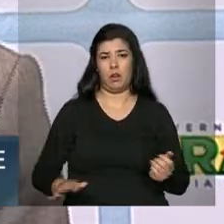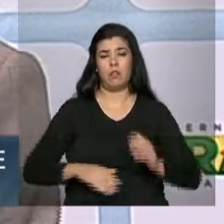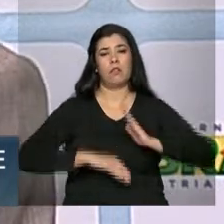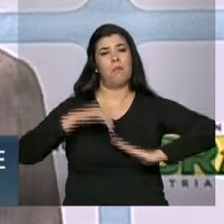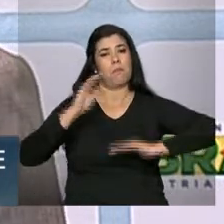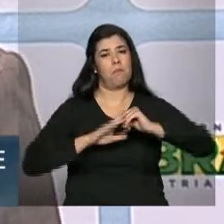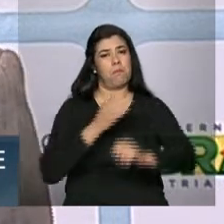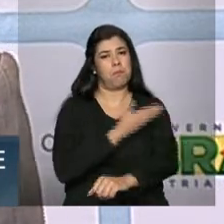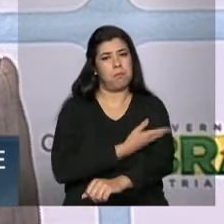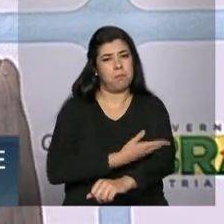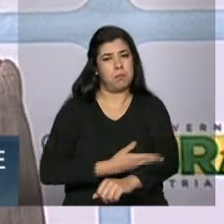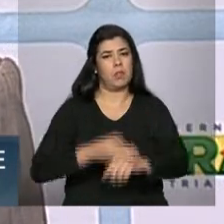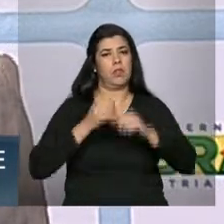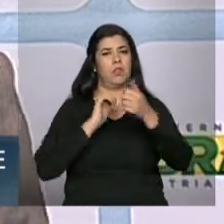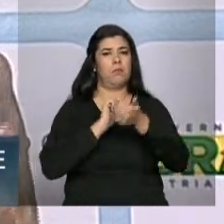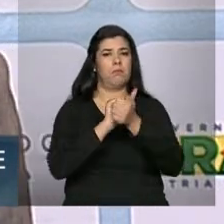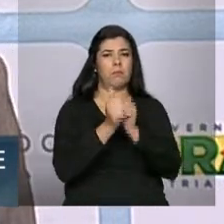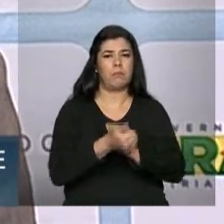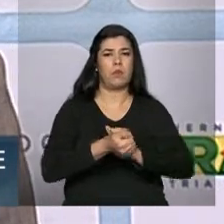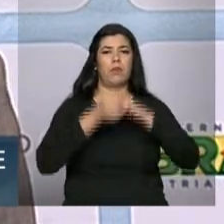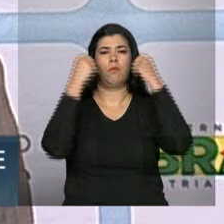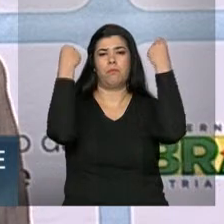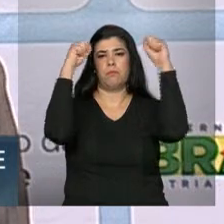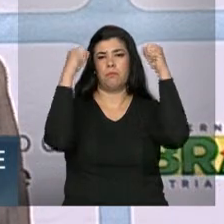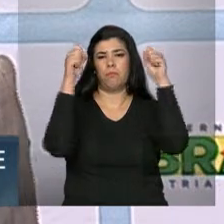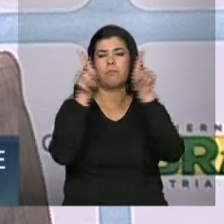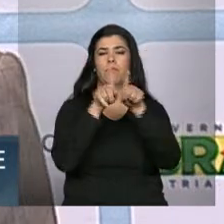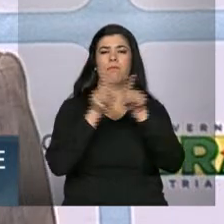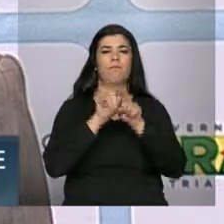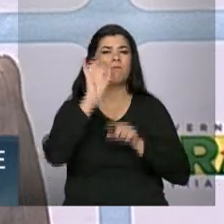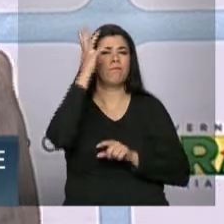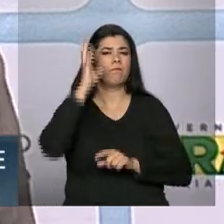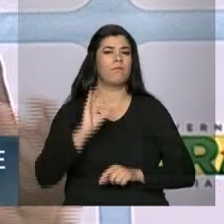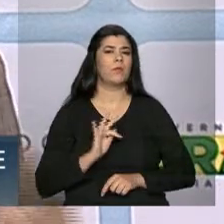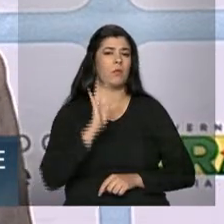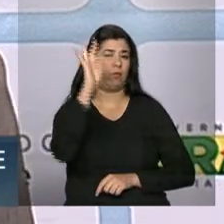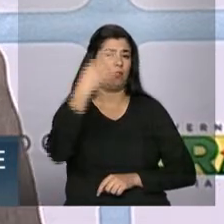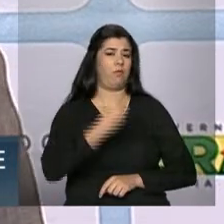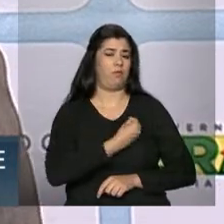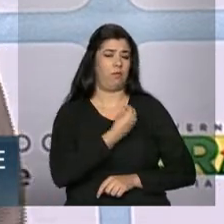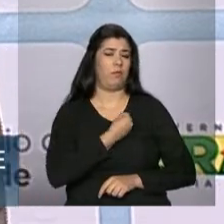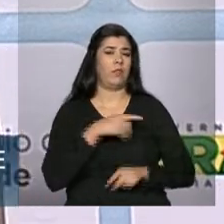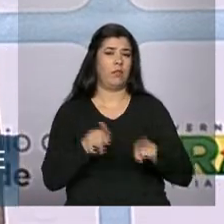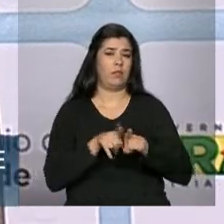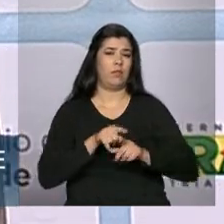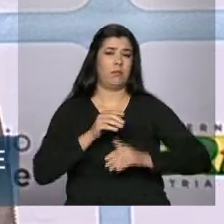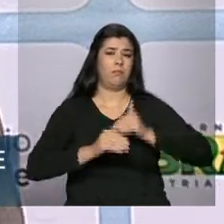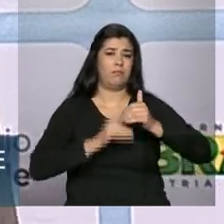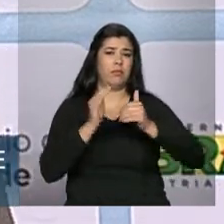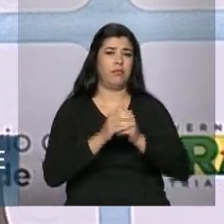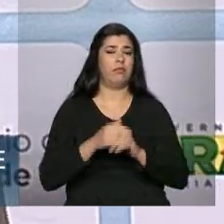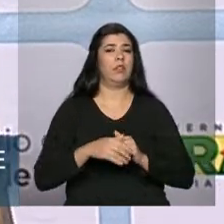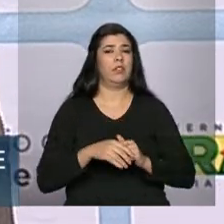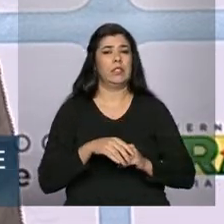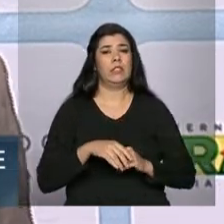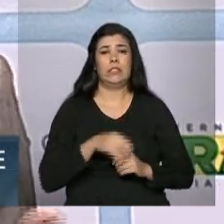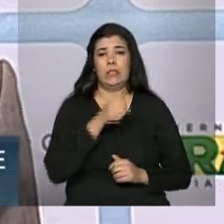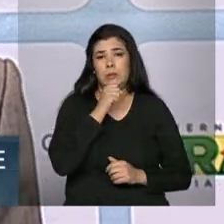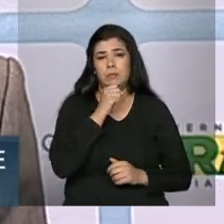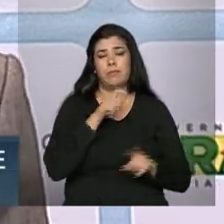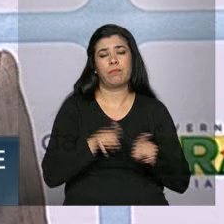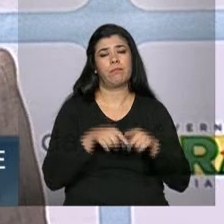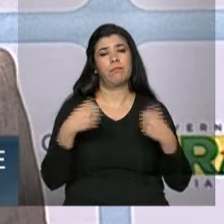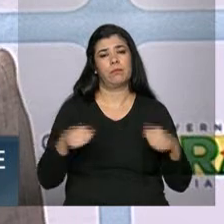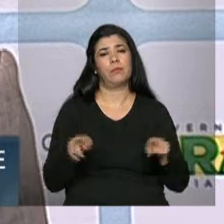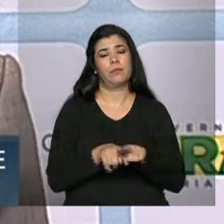a prática de atividades físicas, uma vida mais saudável e decisiva para viver melhor com as condições que a vida vai nos colocar, mas nós podemos e